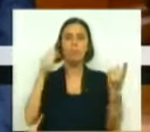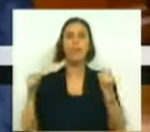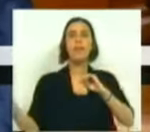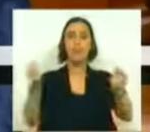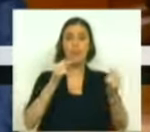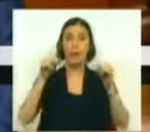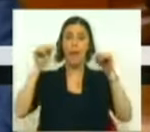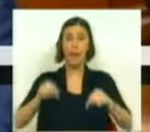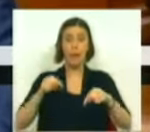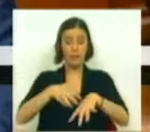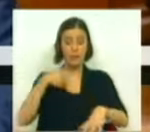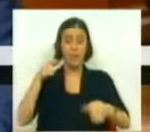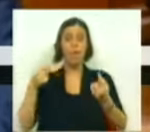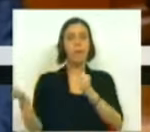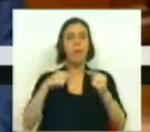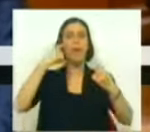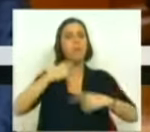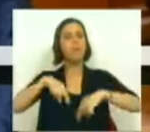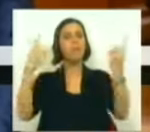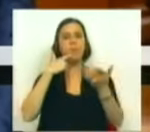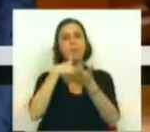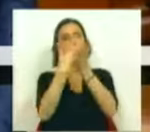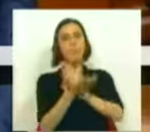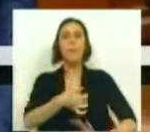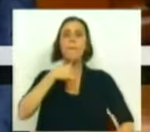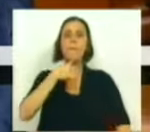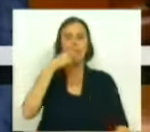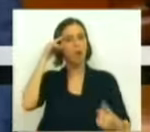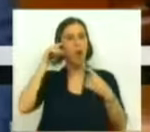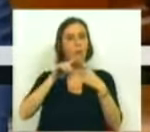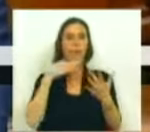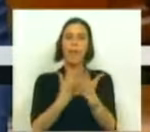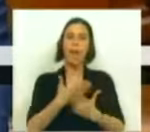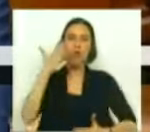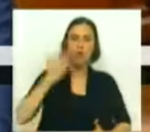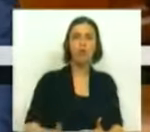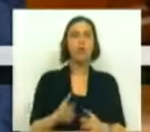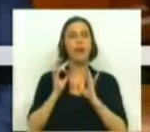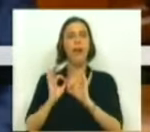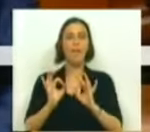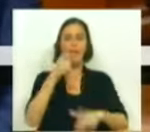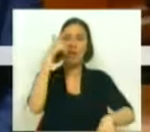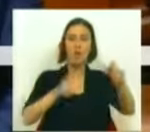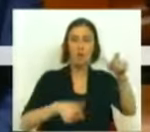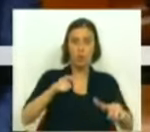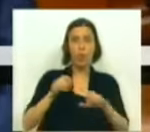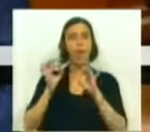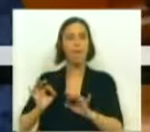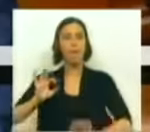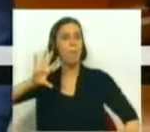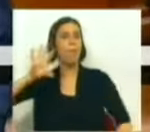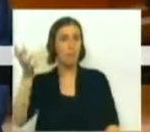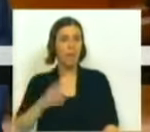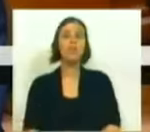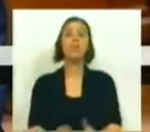debate, e também a esta Câmara e ao debate público, um conjunto de medidas destinadas a colocar a justiça ao serviço dos cidadãos e ao serviço do